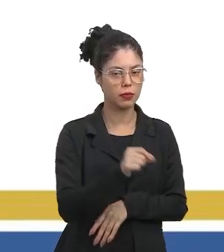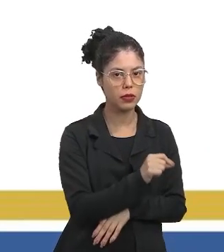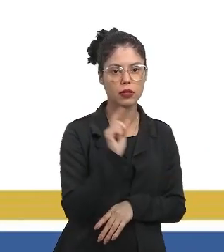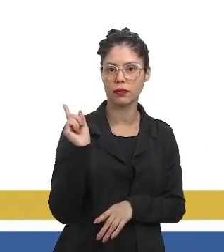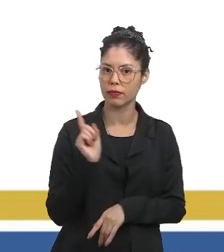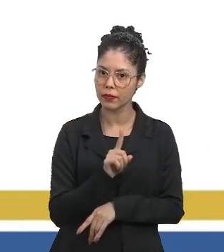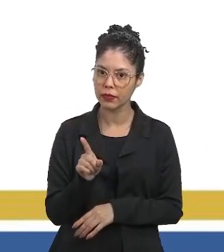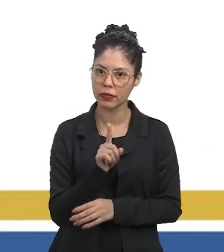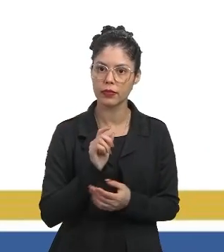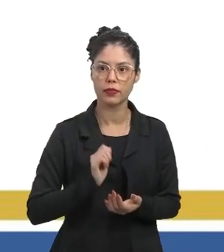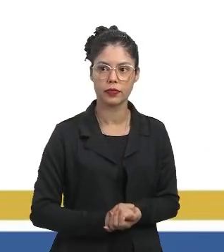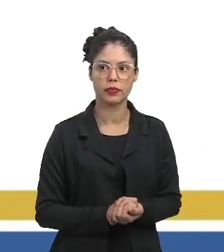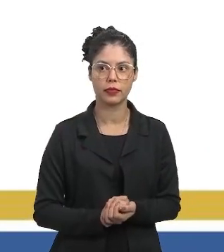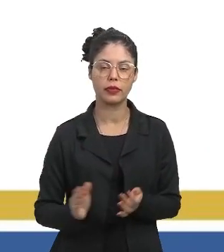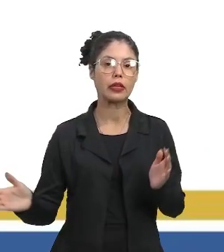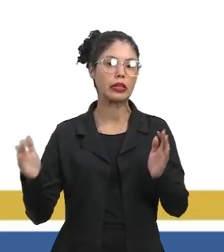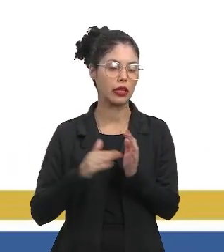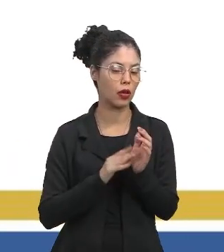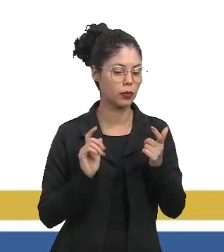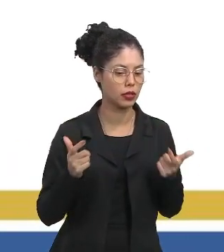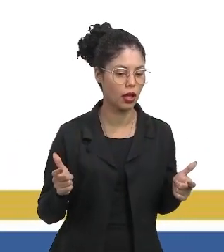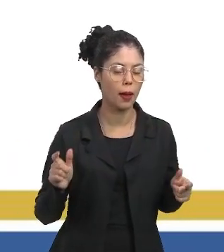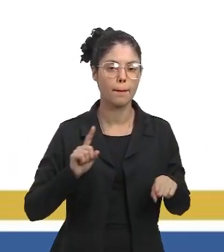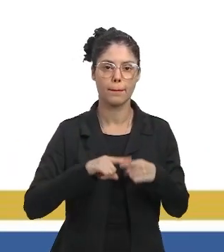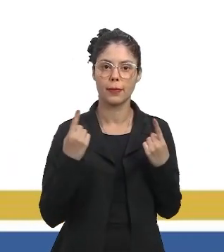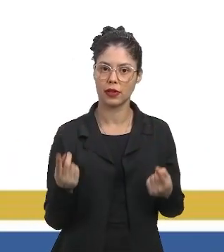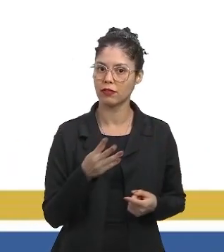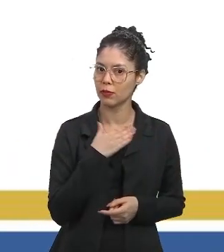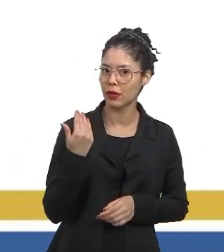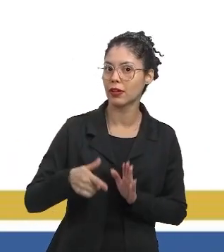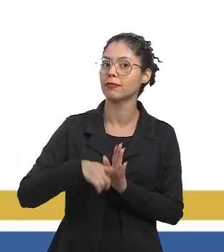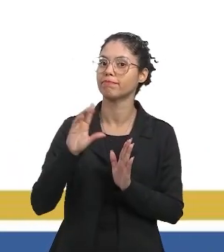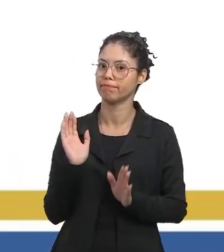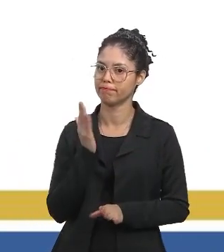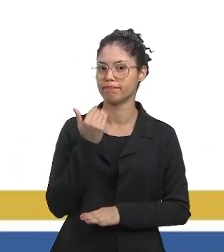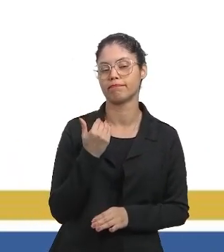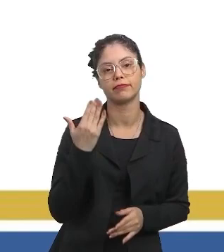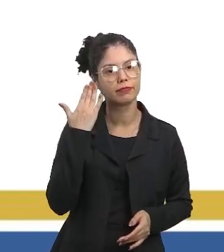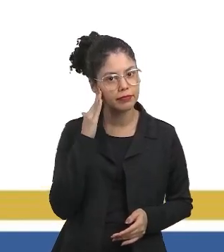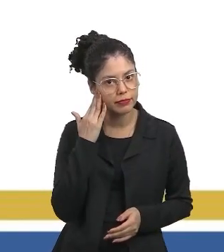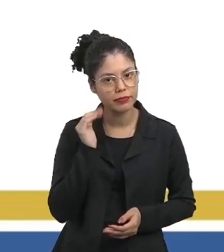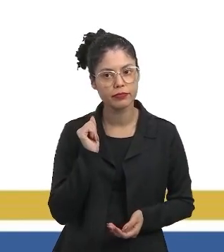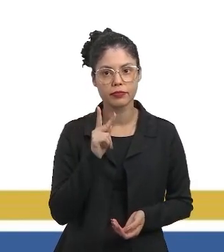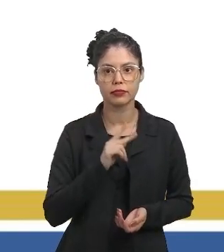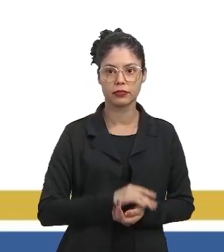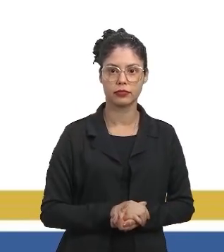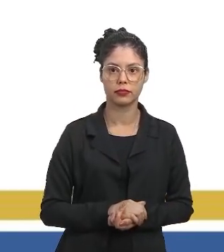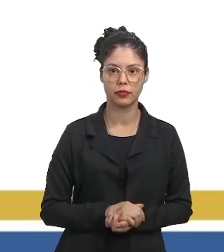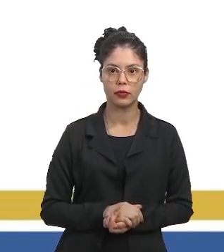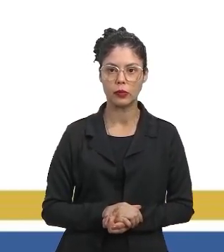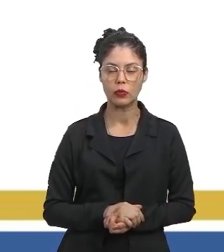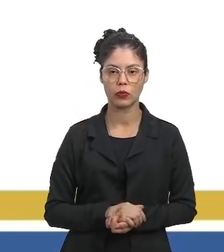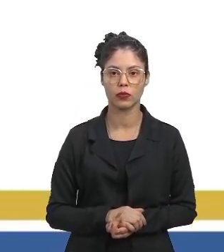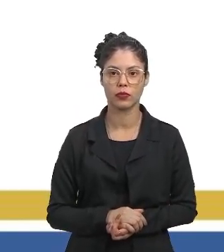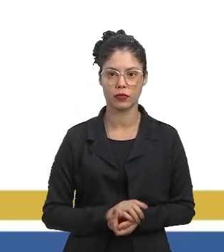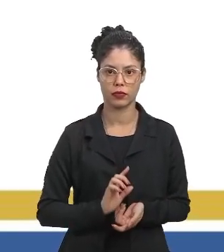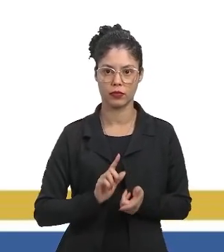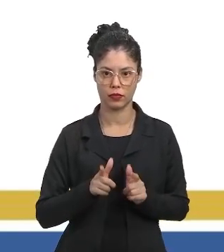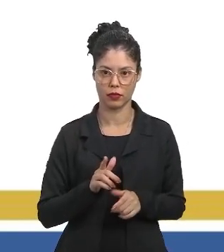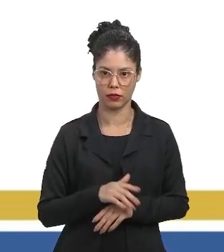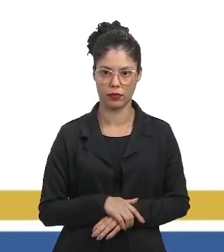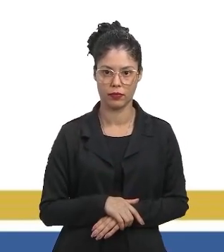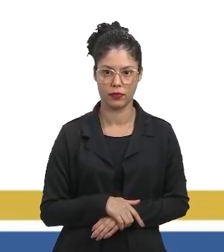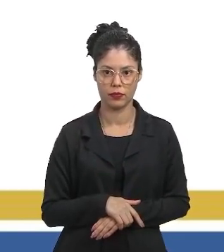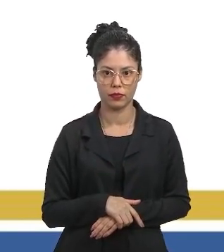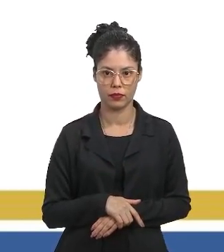Não. Vai até aumentar, mas só que as abelhas vão morrer antes de se alimentar. Ok? Então, a resposta é correta. Letra